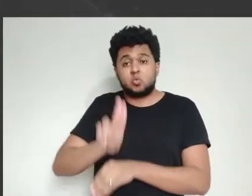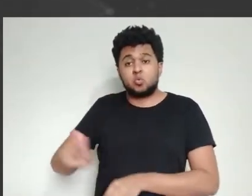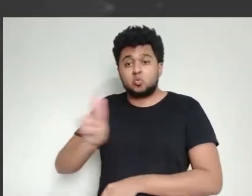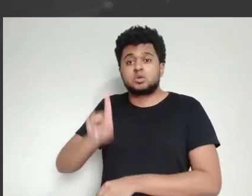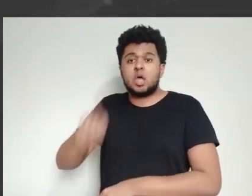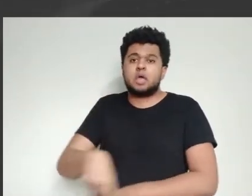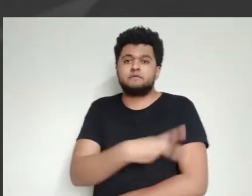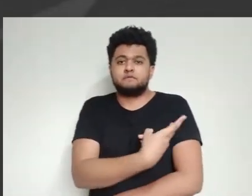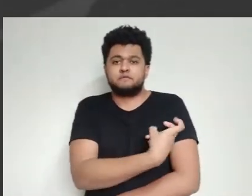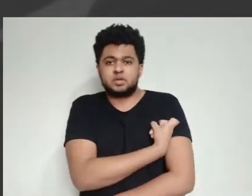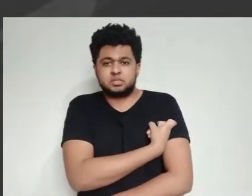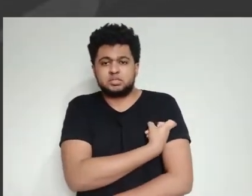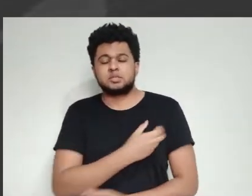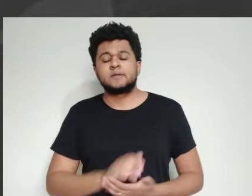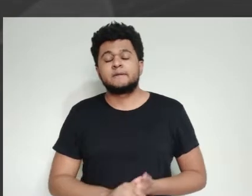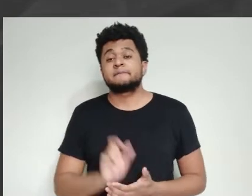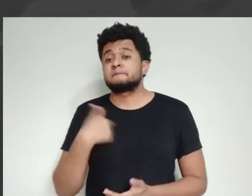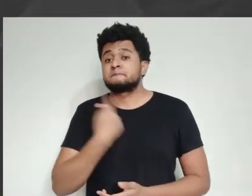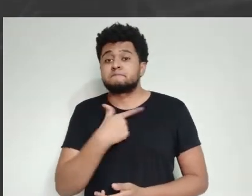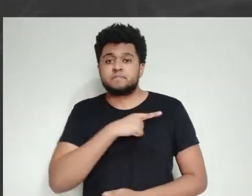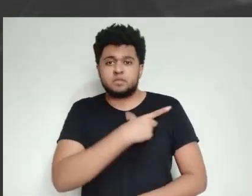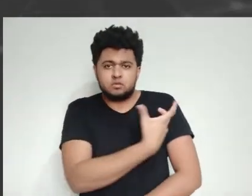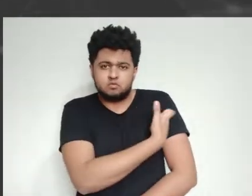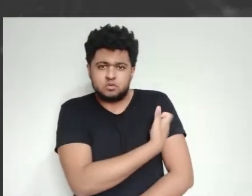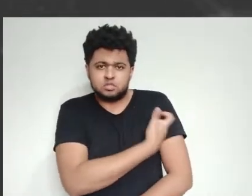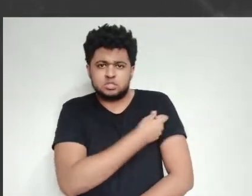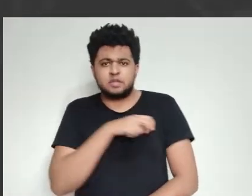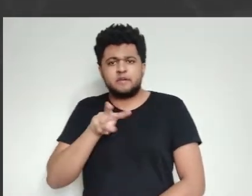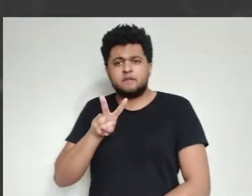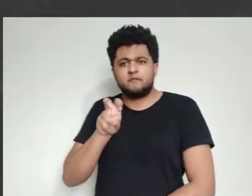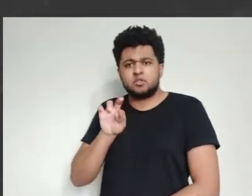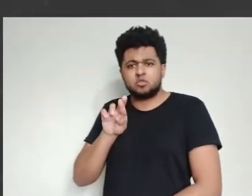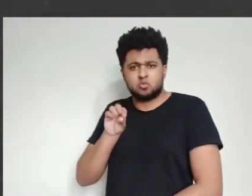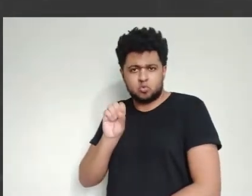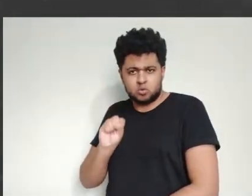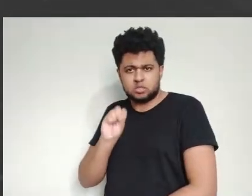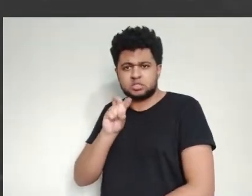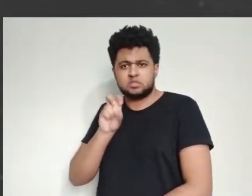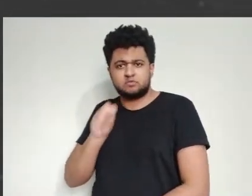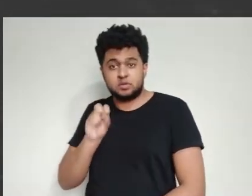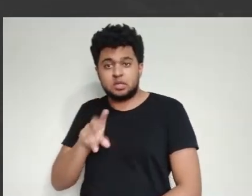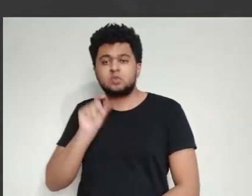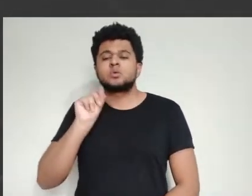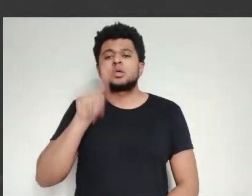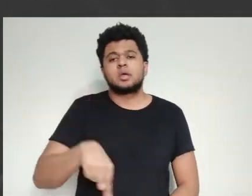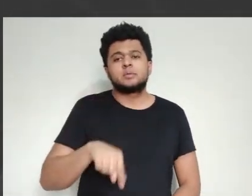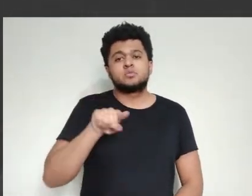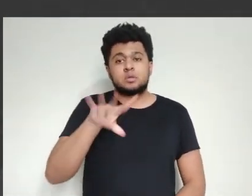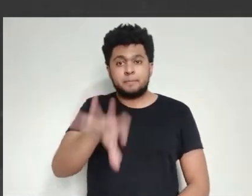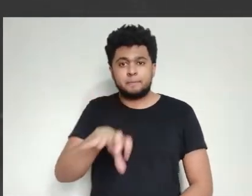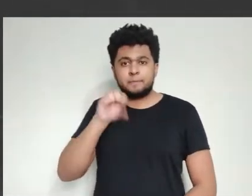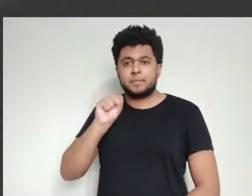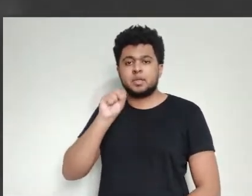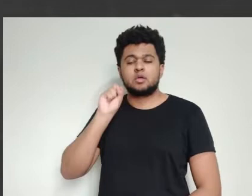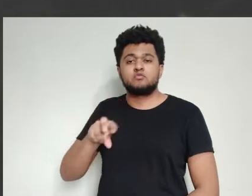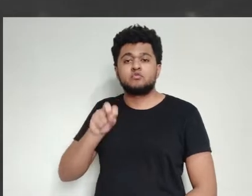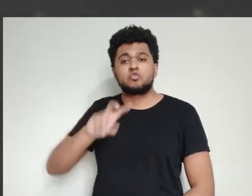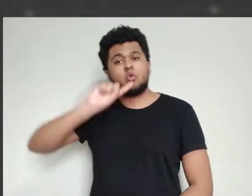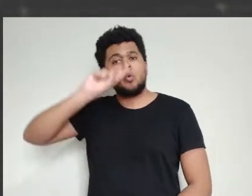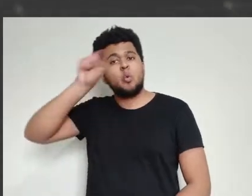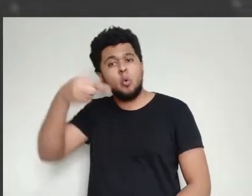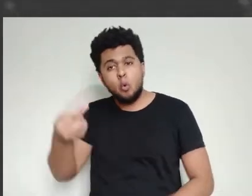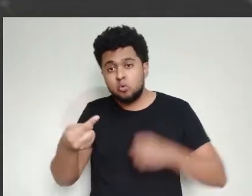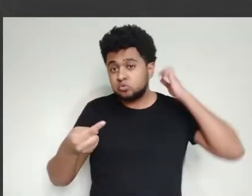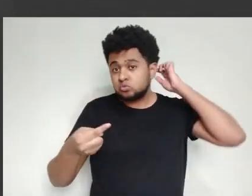VLP, que é partícula semelhante a um vírus. Você pegaria as proteínas do vírus, colocaria preenchendo a